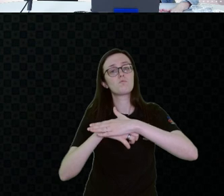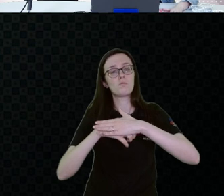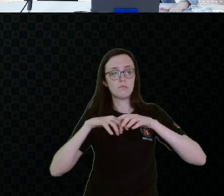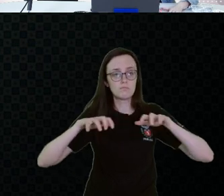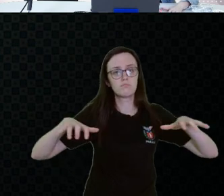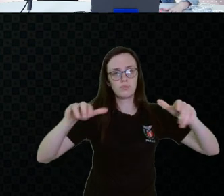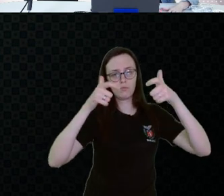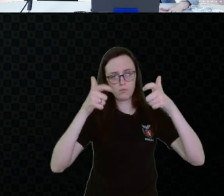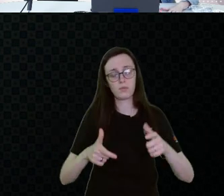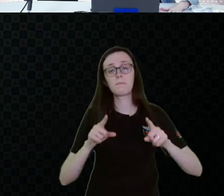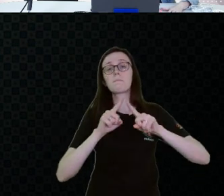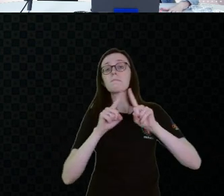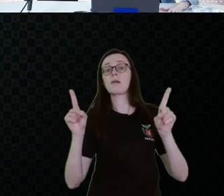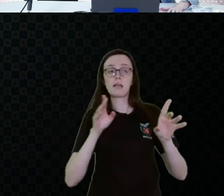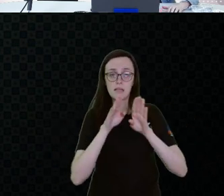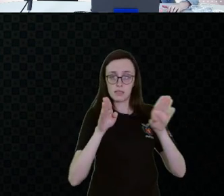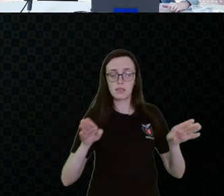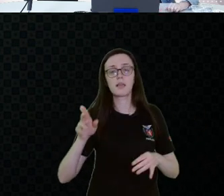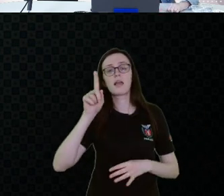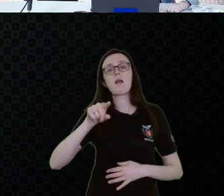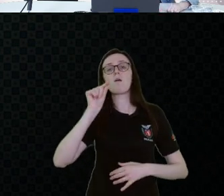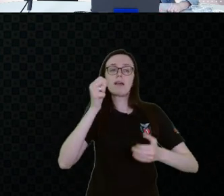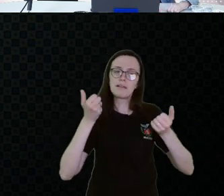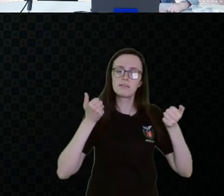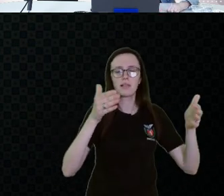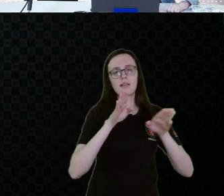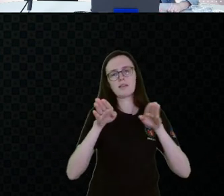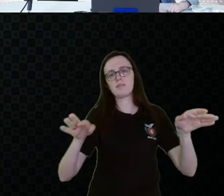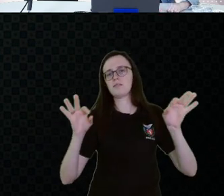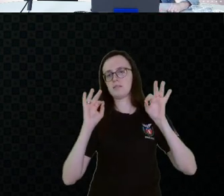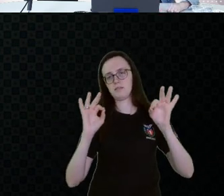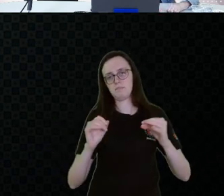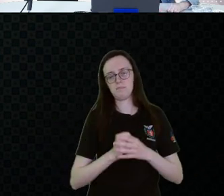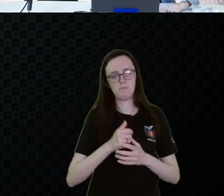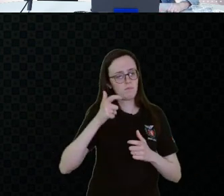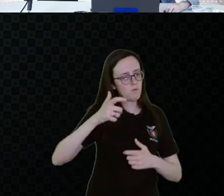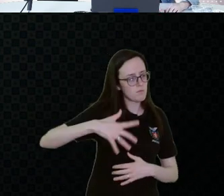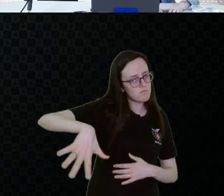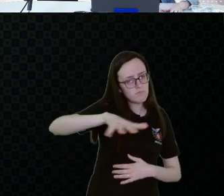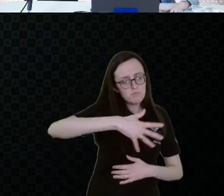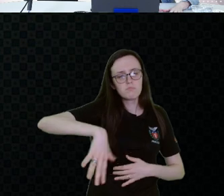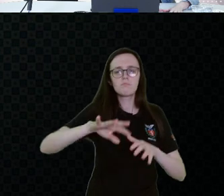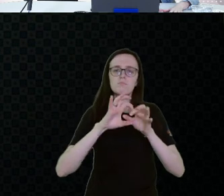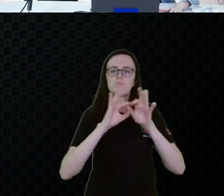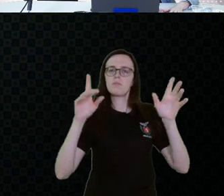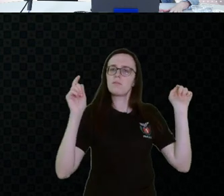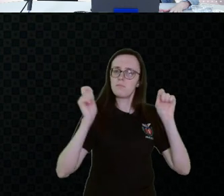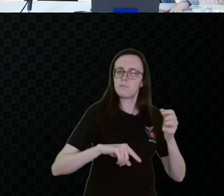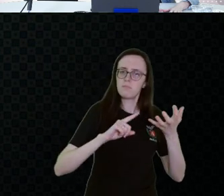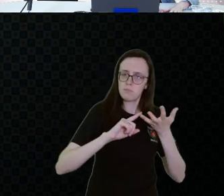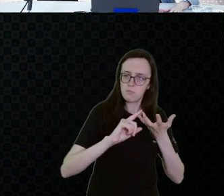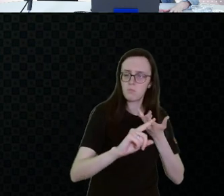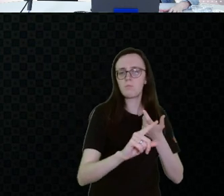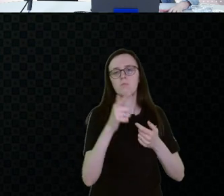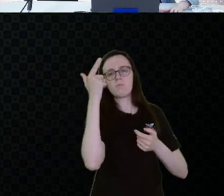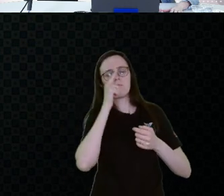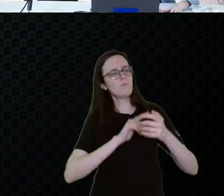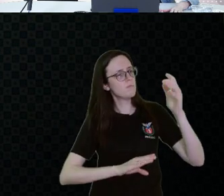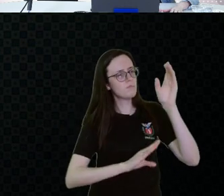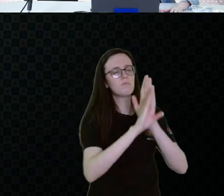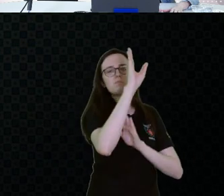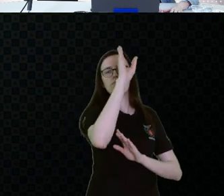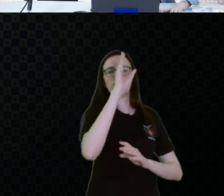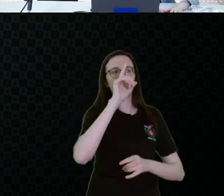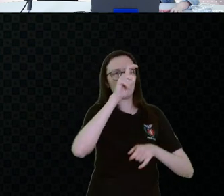né? Mas, a acessibilidade é tornar acessível, né, esse ambiente, permitir as possibilidades, potencializar as